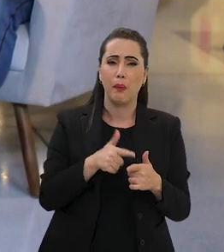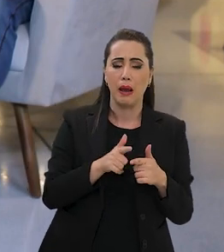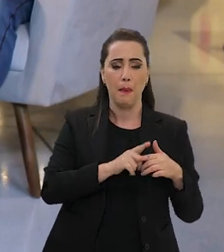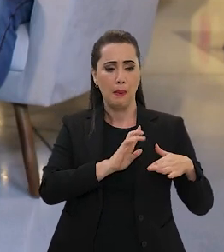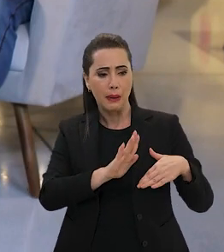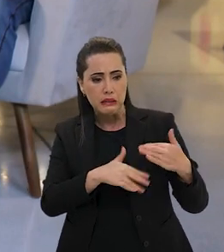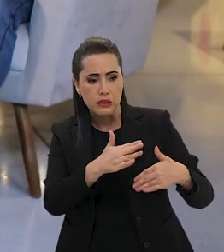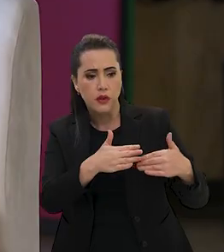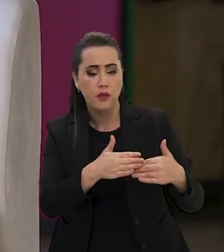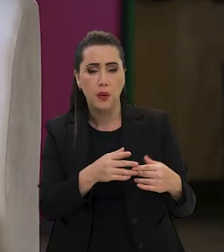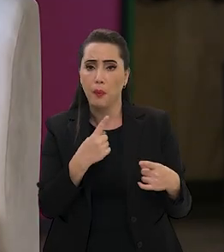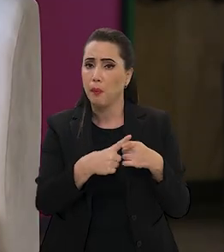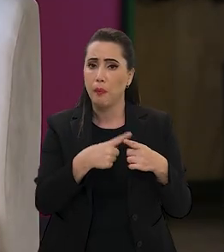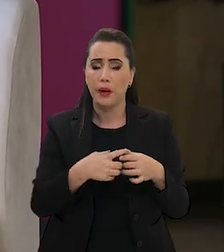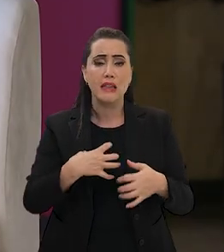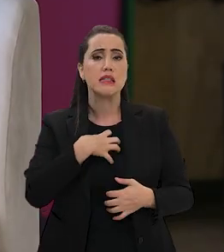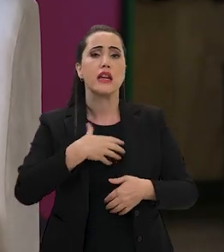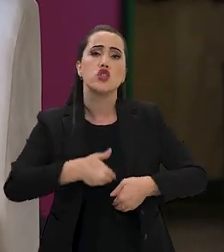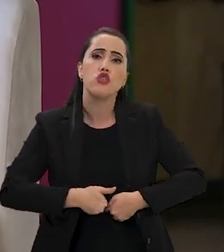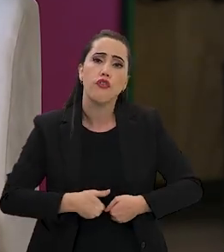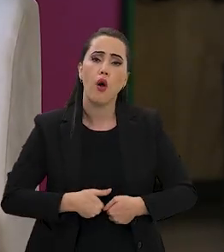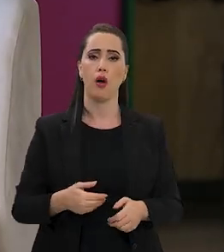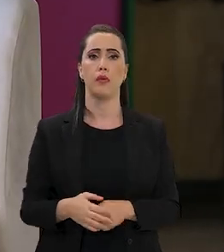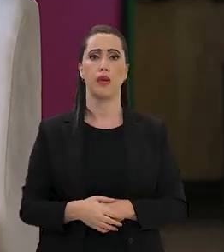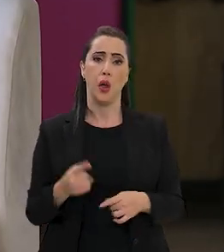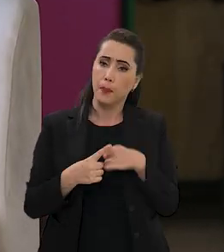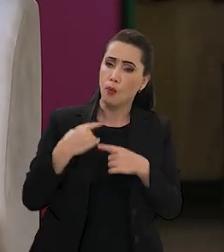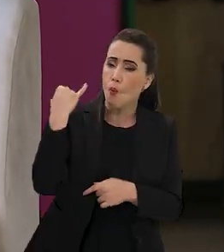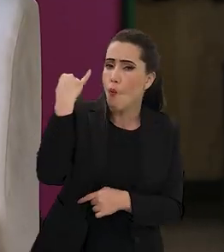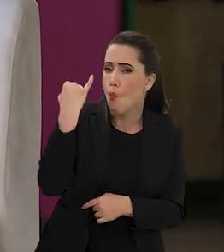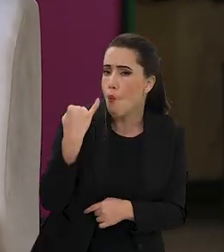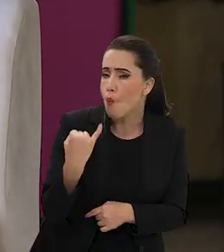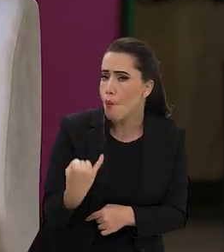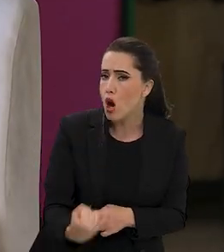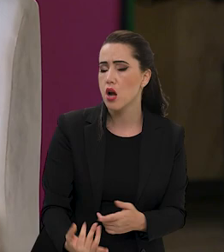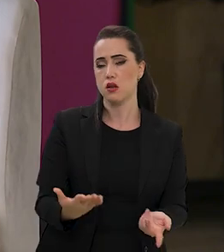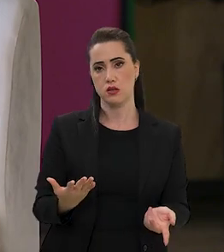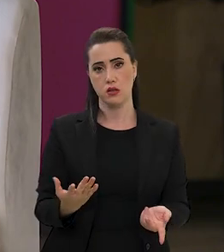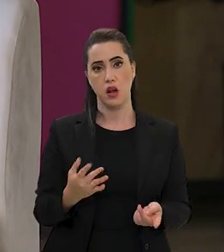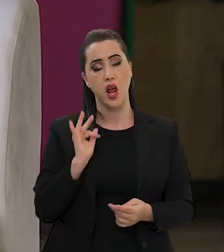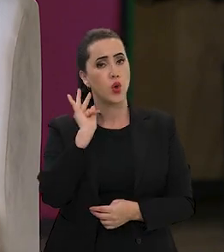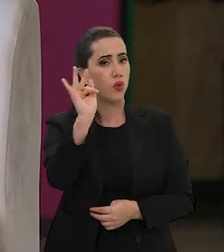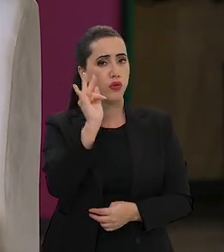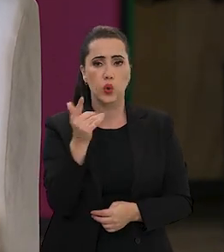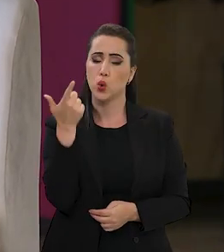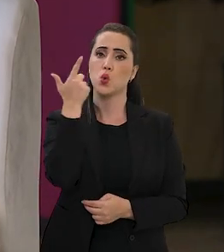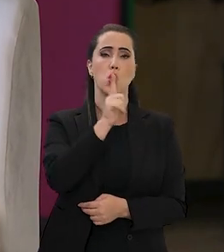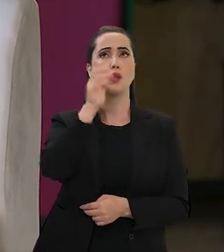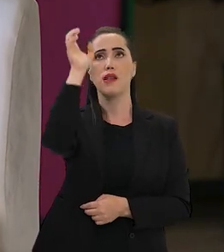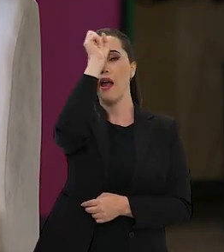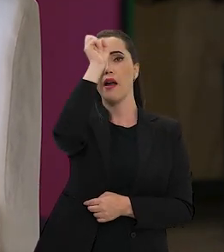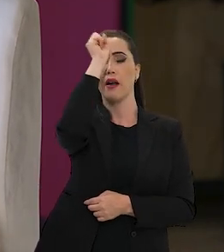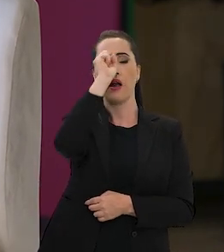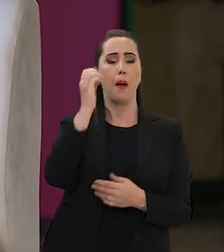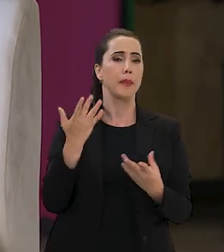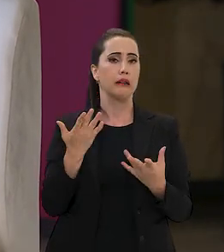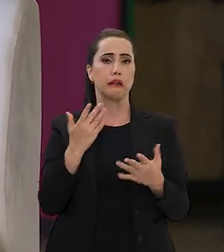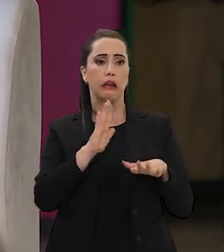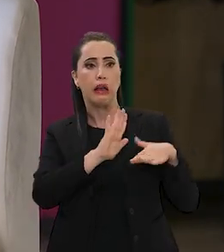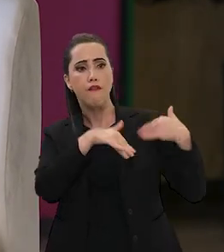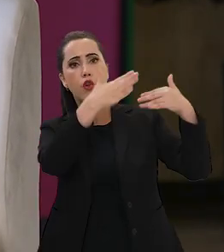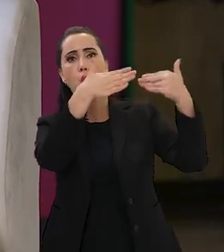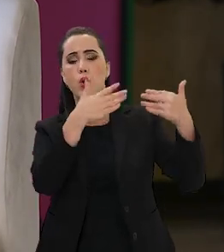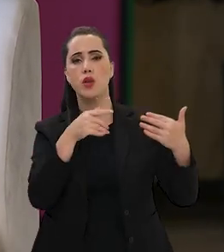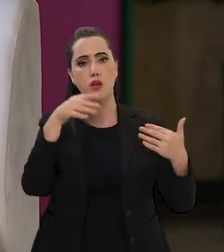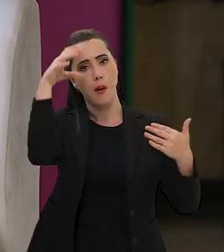de desenvolvimento gerado pela fome, pela desnutrição, isso aí é um dado de realidade, e que lá na frente ele não consegue aprender